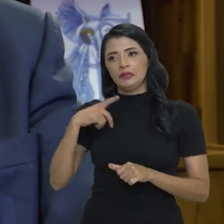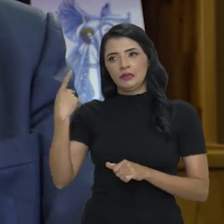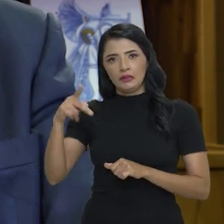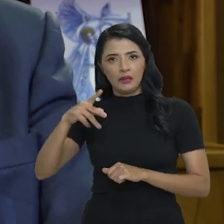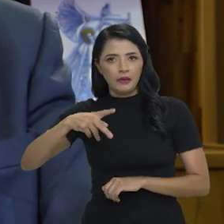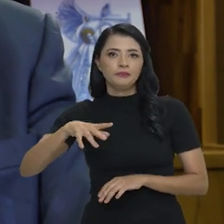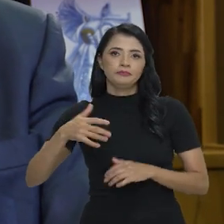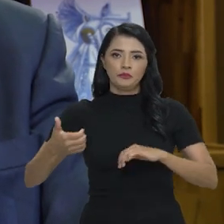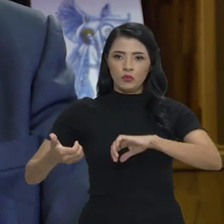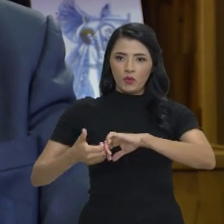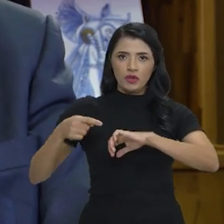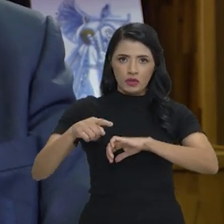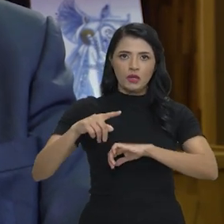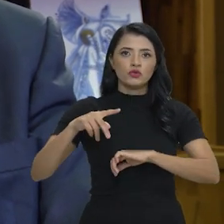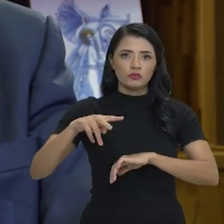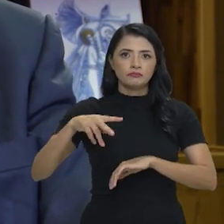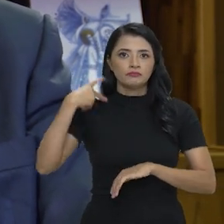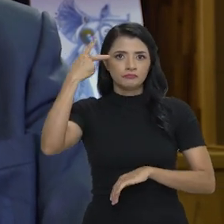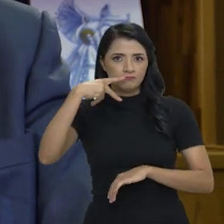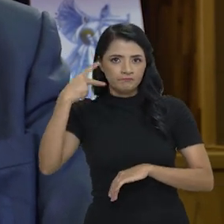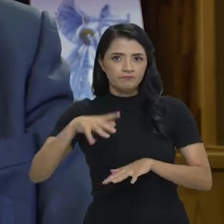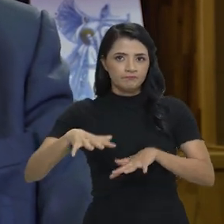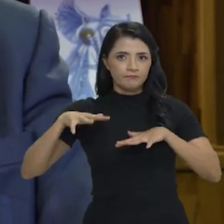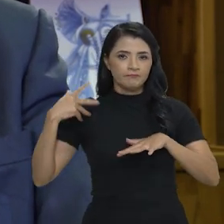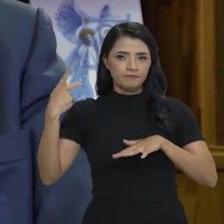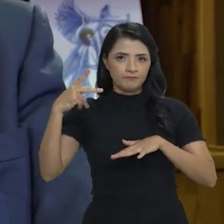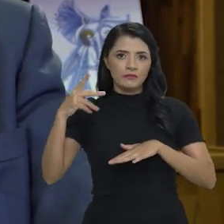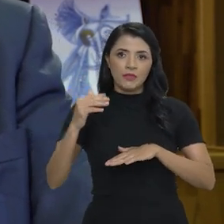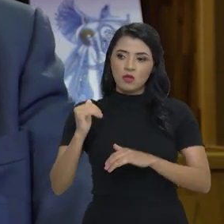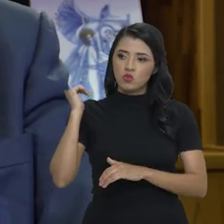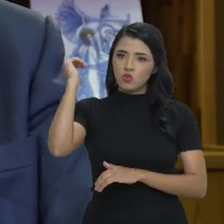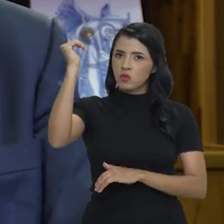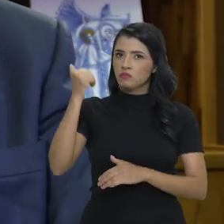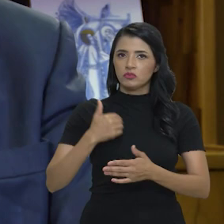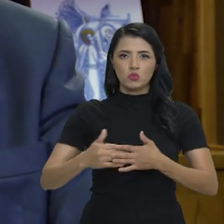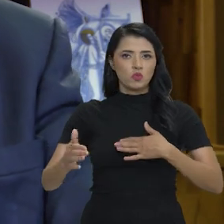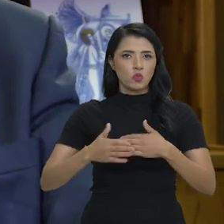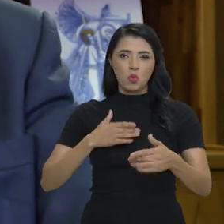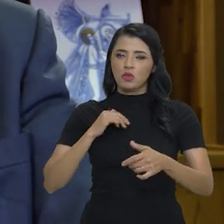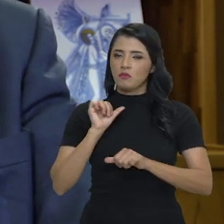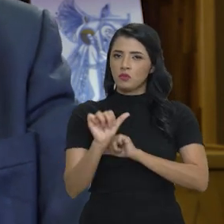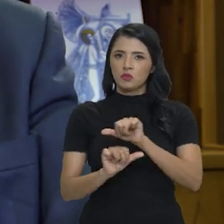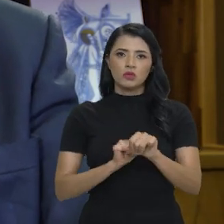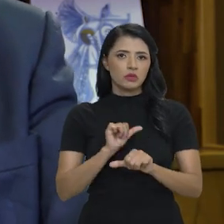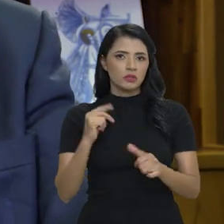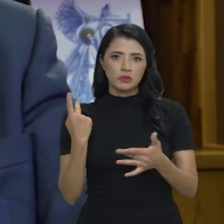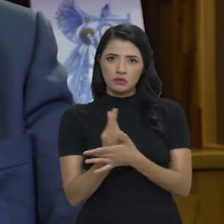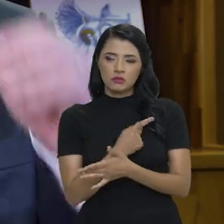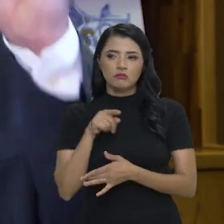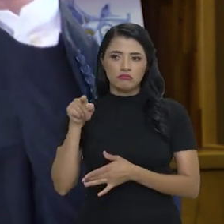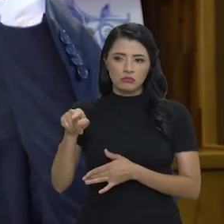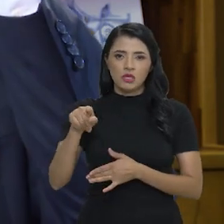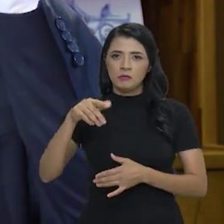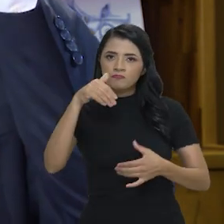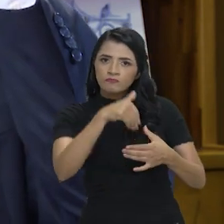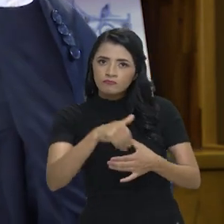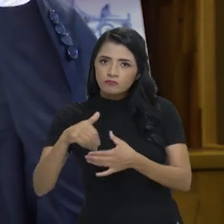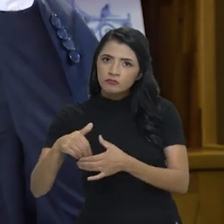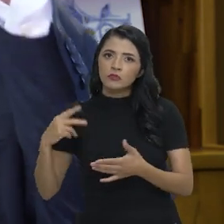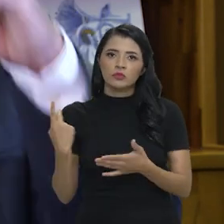Parlamento Brasileiro, Congressional, portanto, o Parlamento é autoridade para qualquer reforma ser